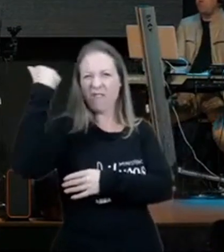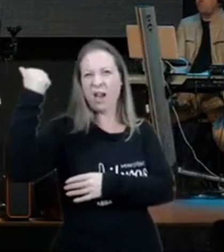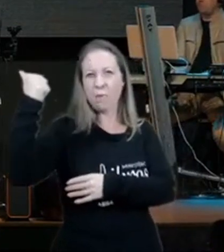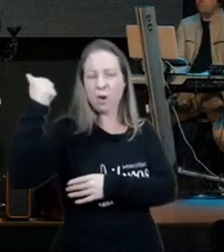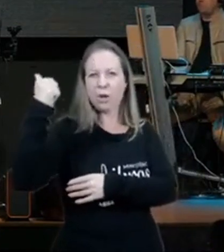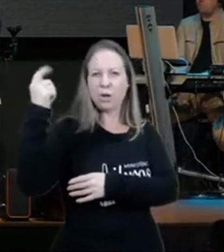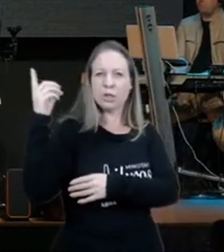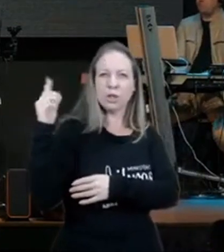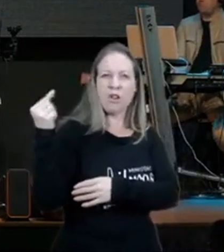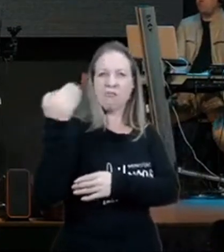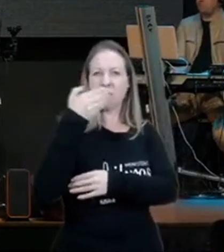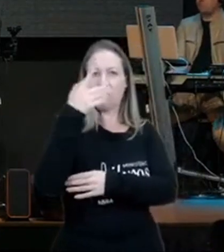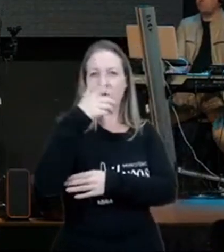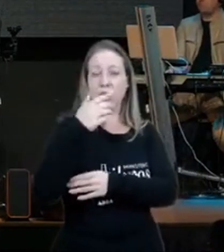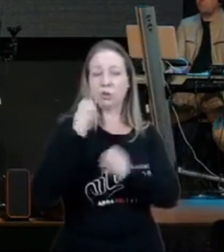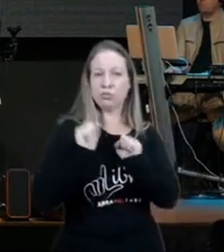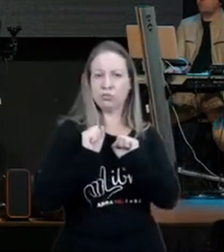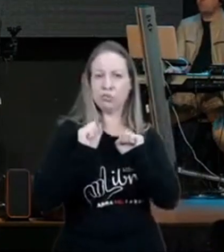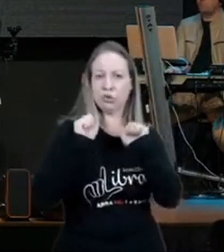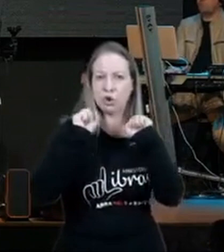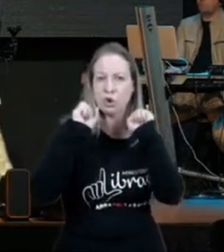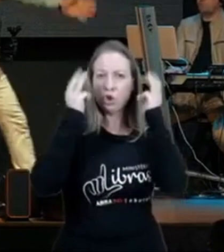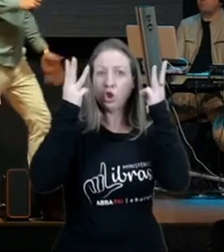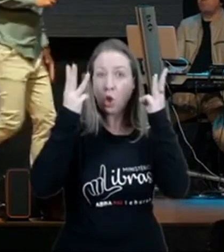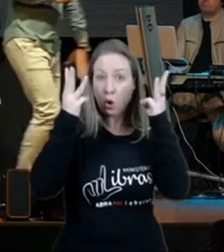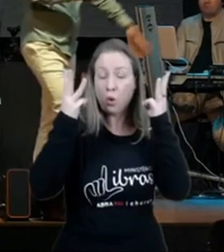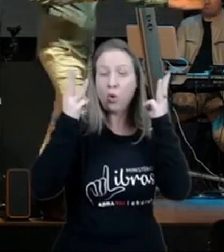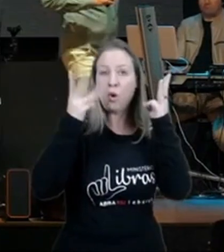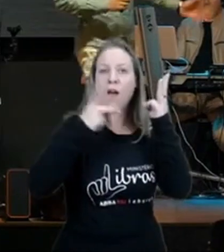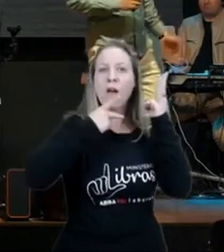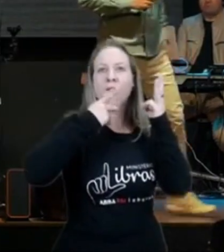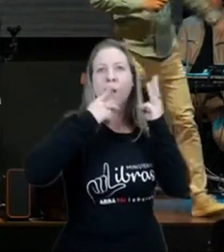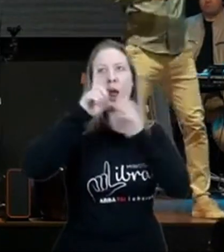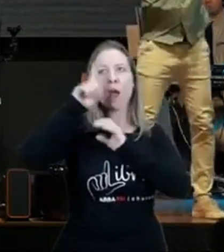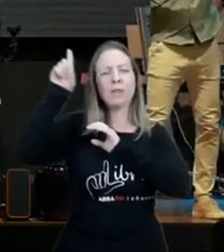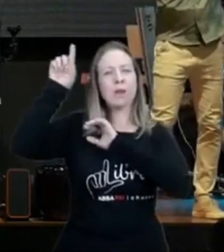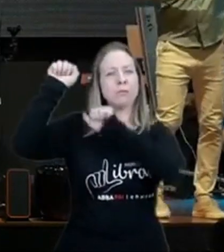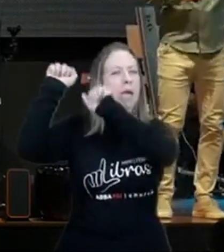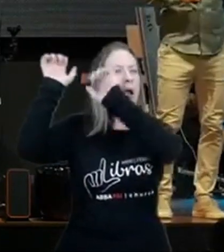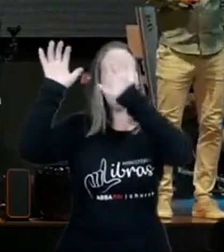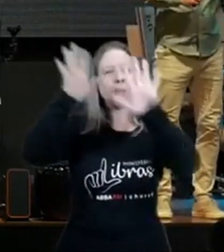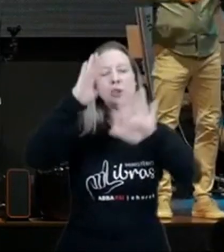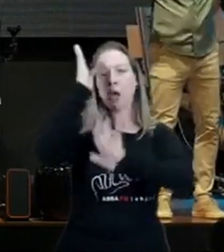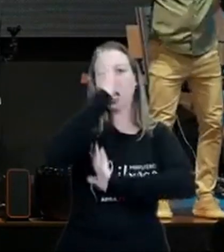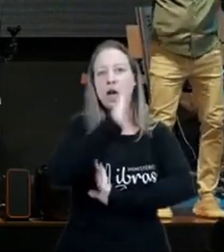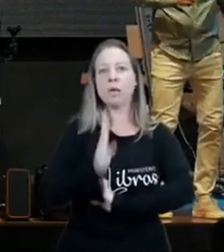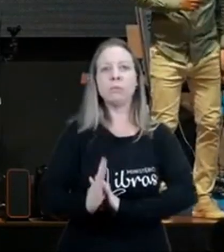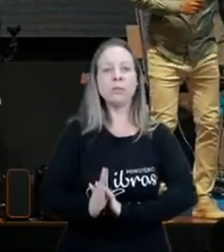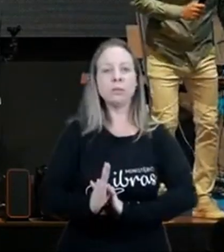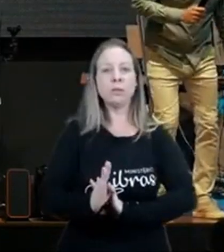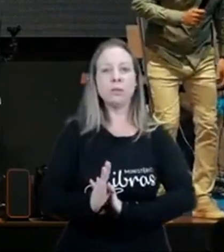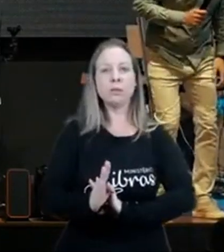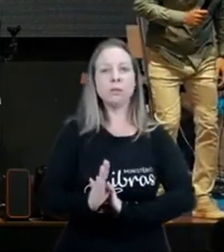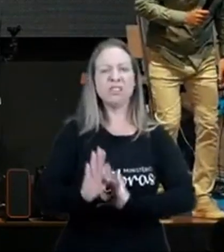porque não pode, porque, meu irmão, e se ele fumasse uma maconha lá, aí você dizia o quê? Legal, ele orou,